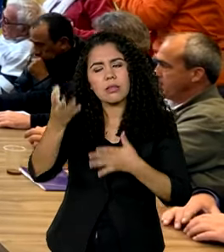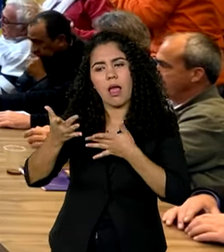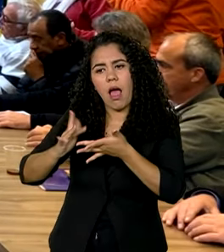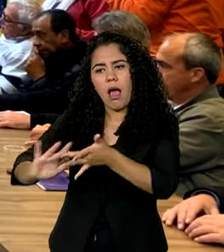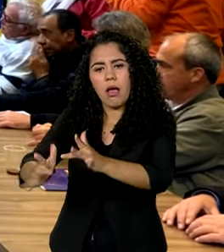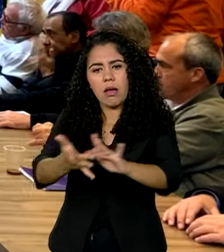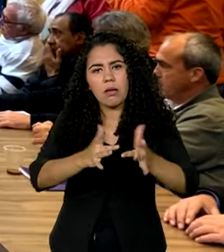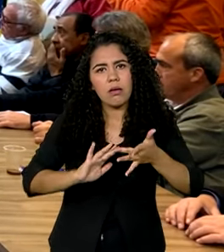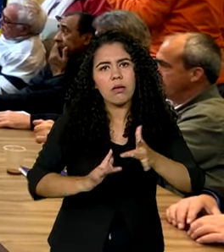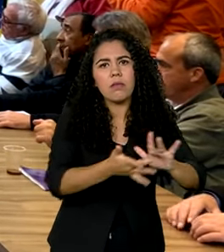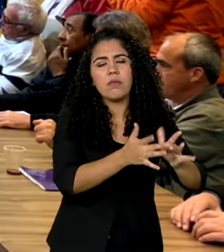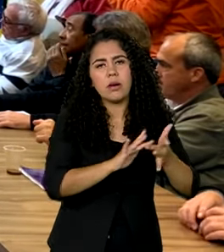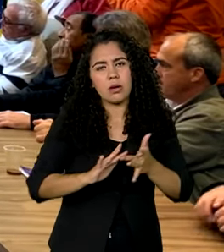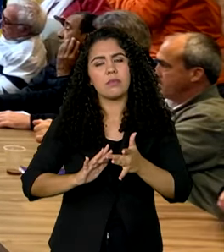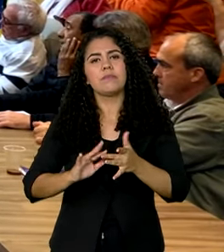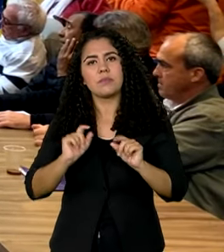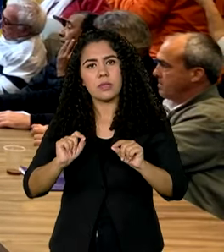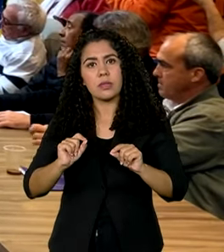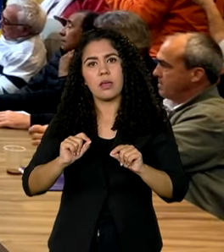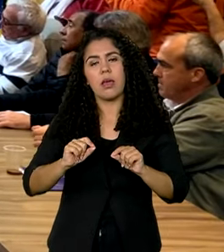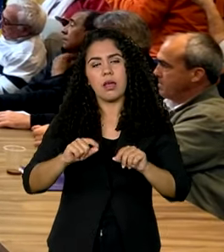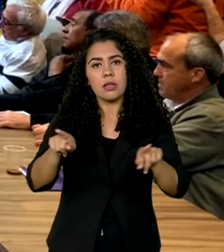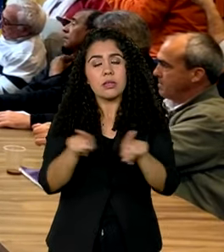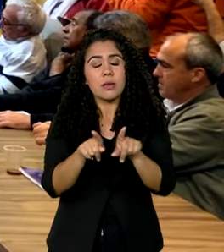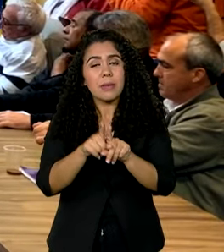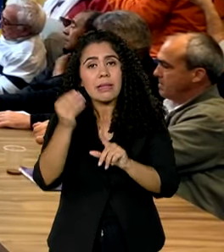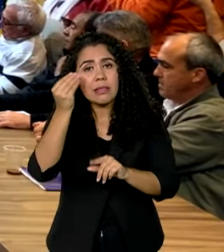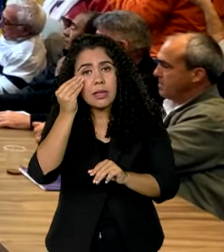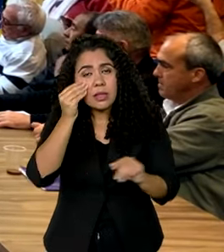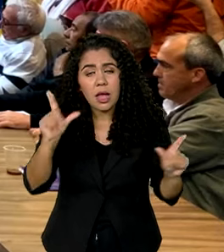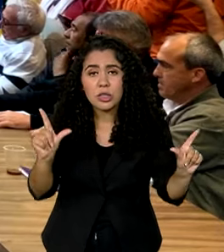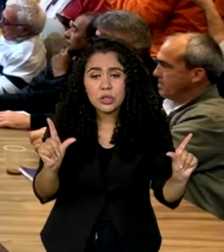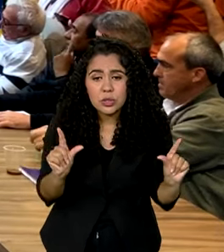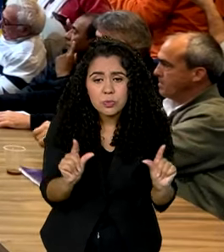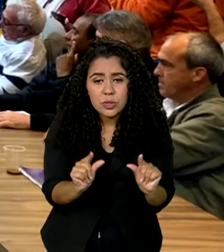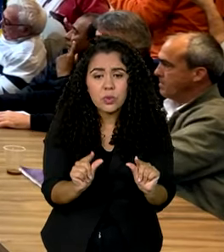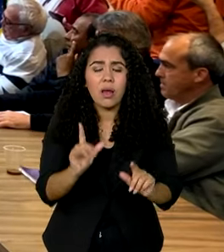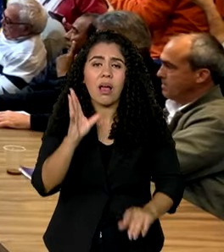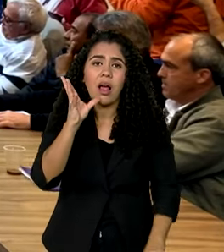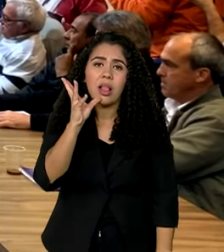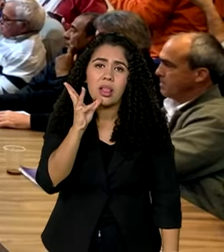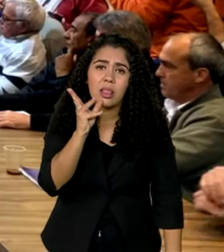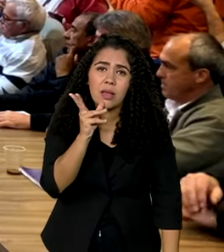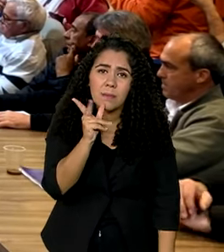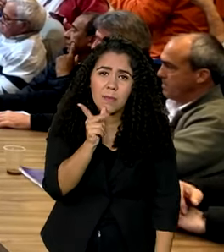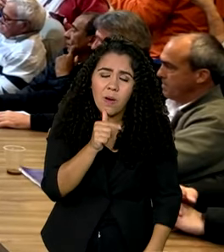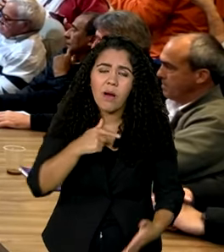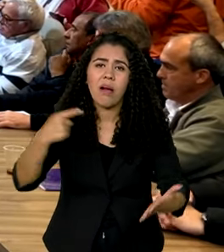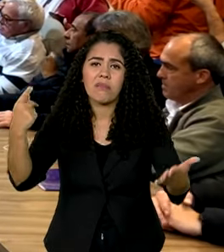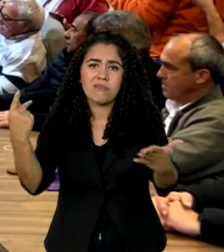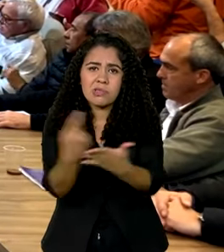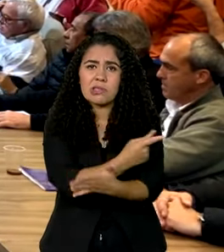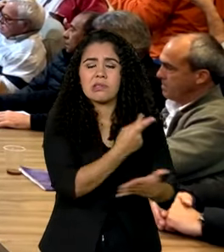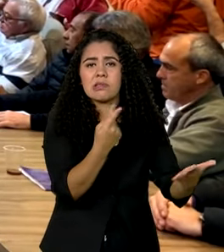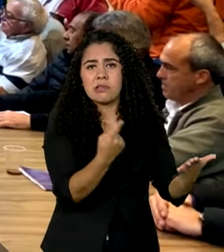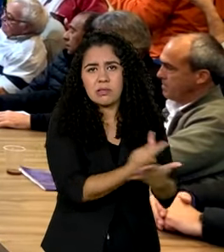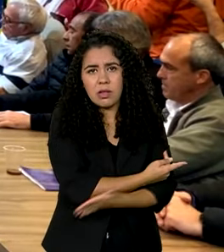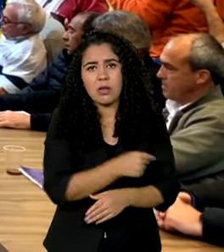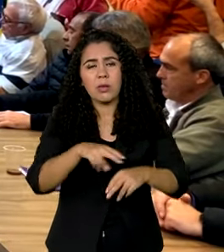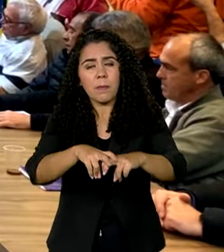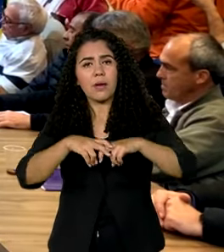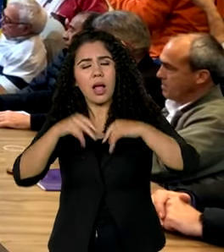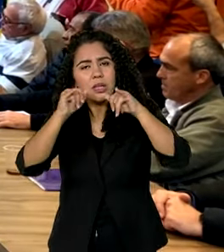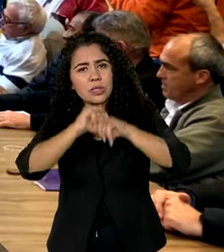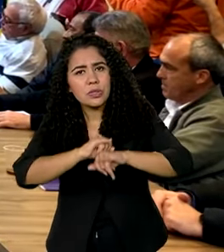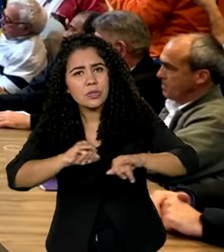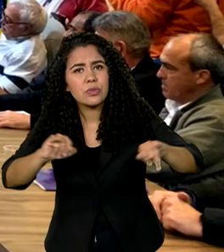Grande do Sul e Brasília, tentar reduzir a demora que muitas vezes ocorre entre um anúncio do recurso até